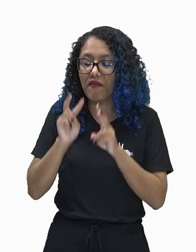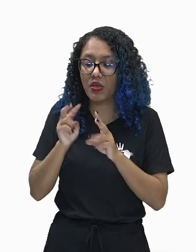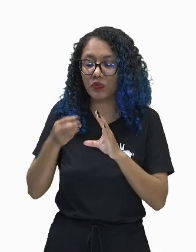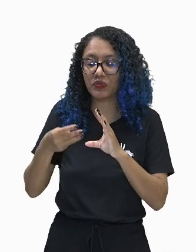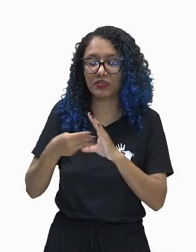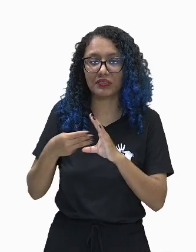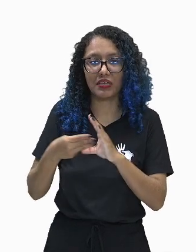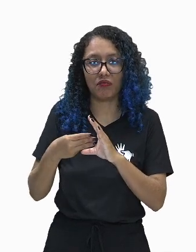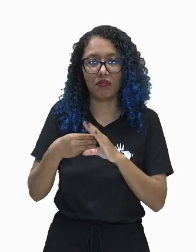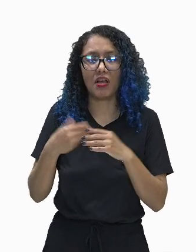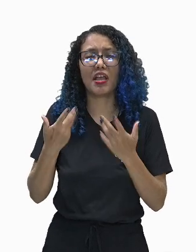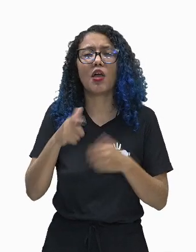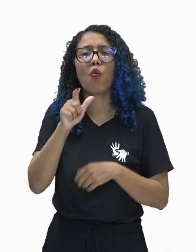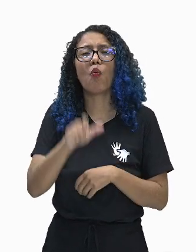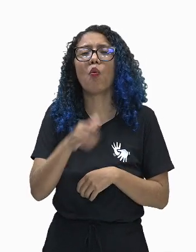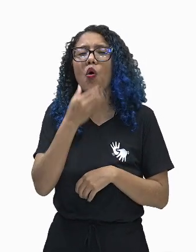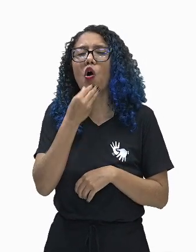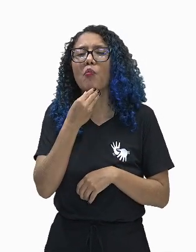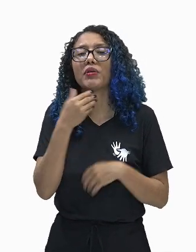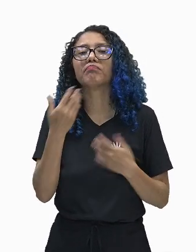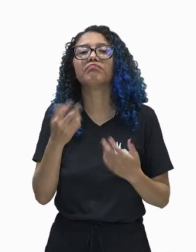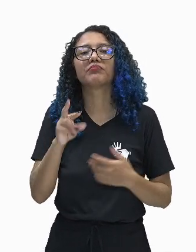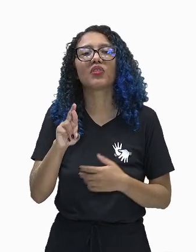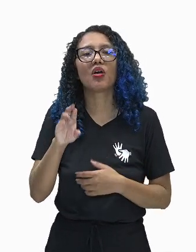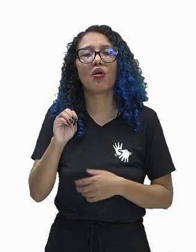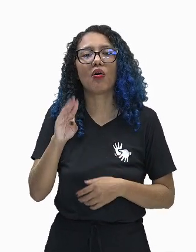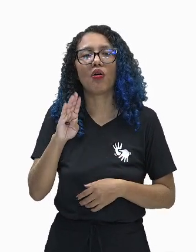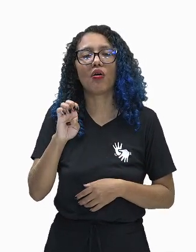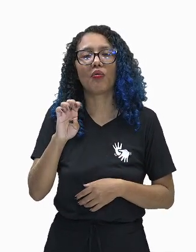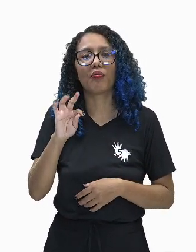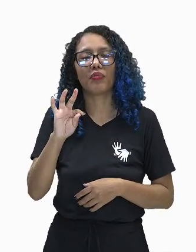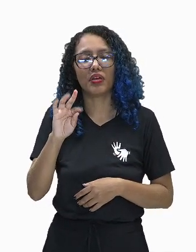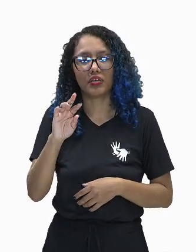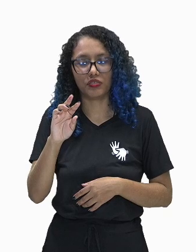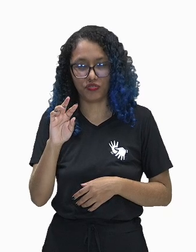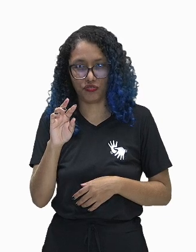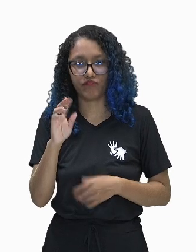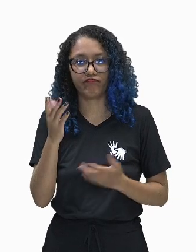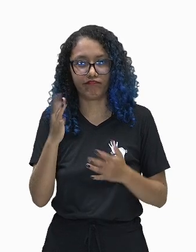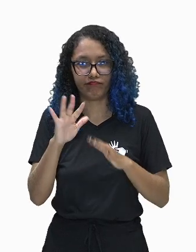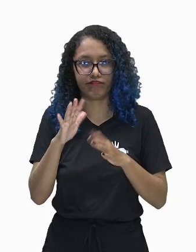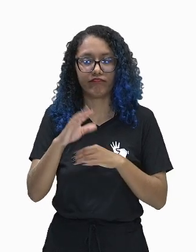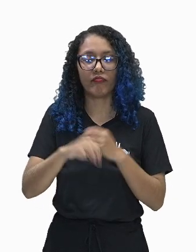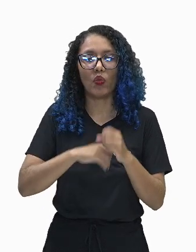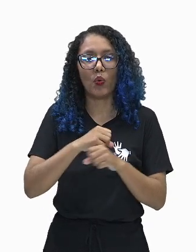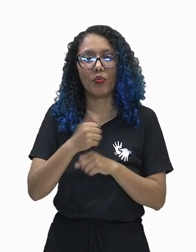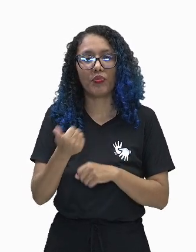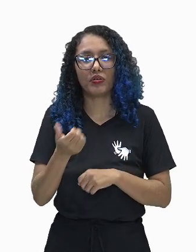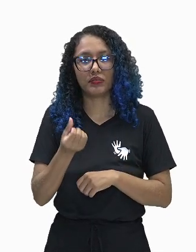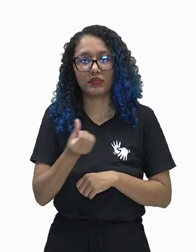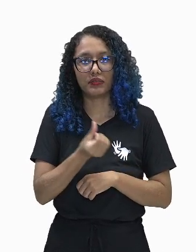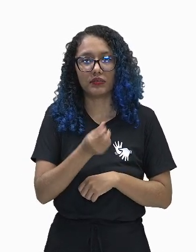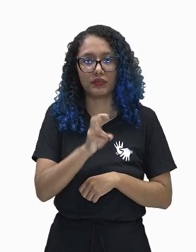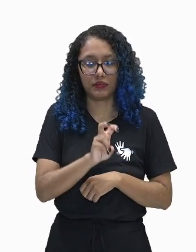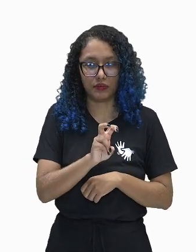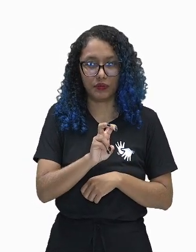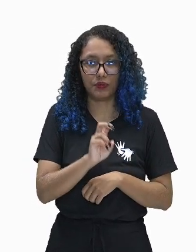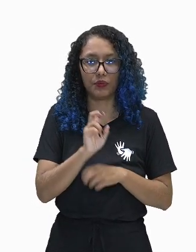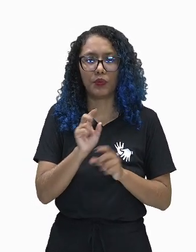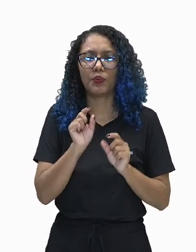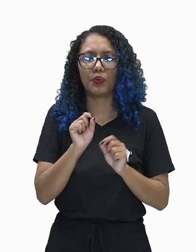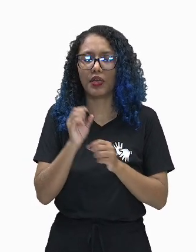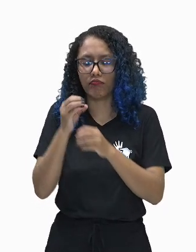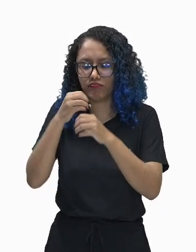observação foi feita pelo Robert Hooke em meados de 65, 1665, quando ele observava